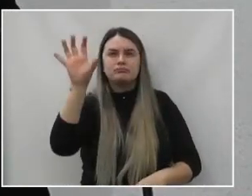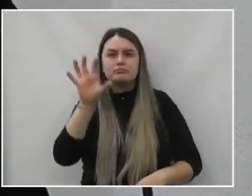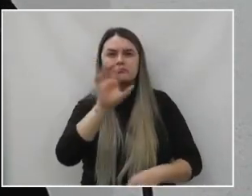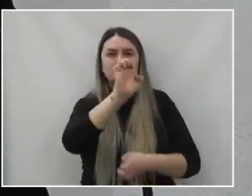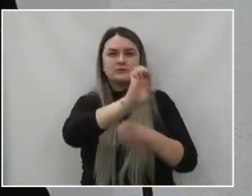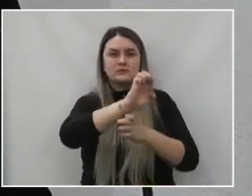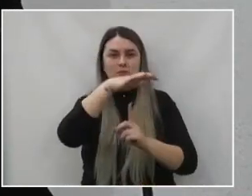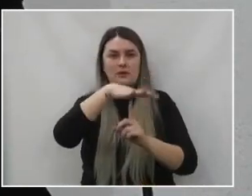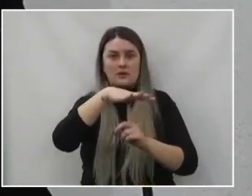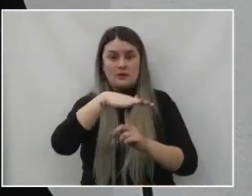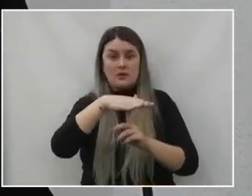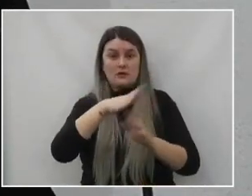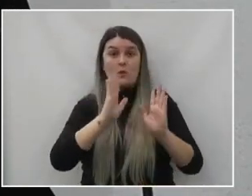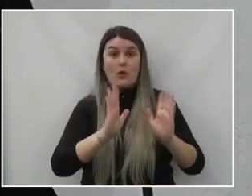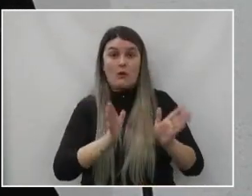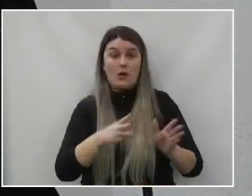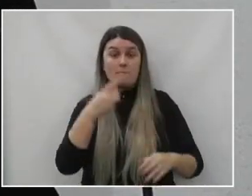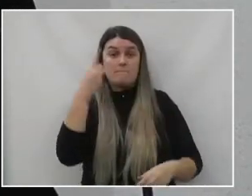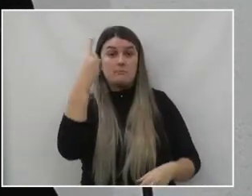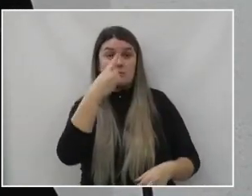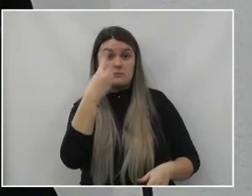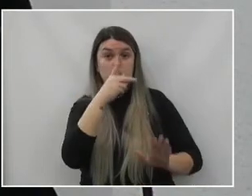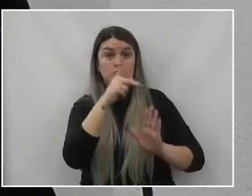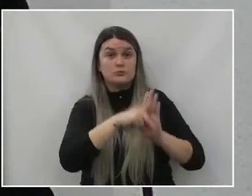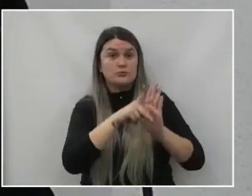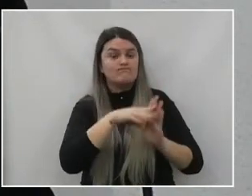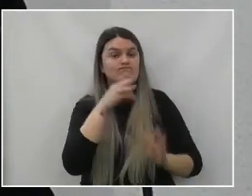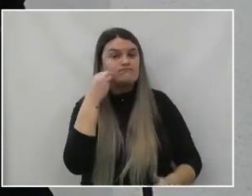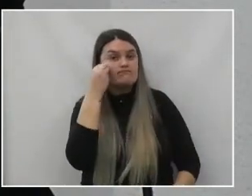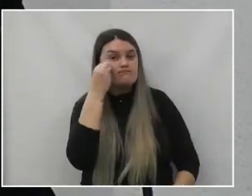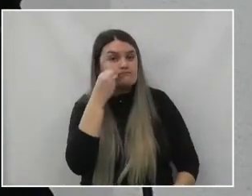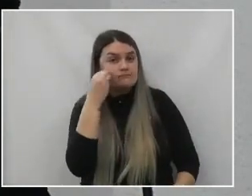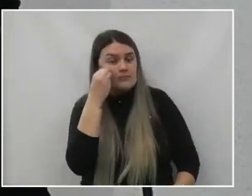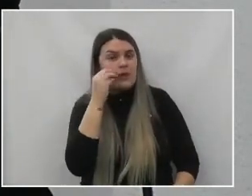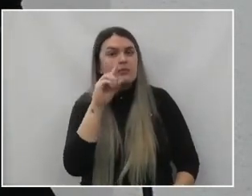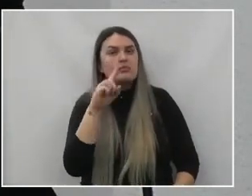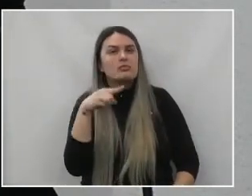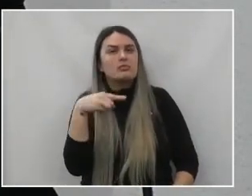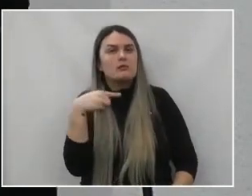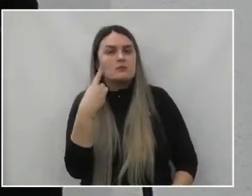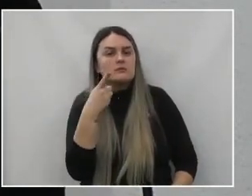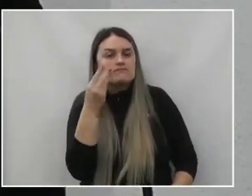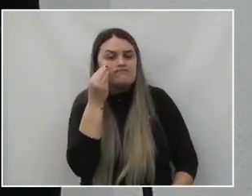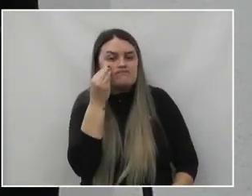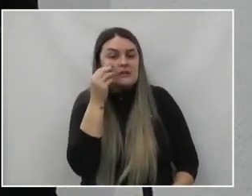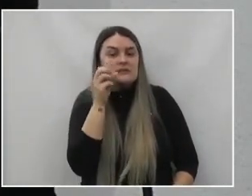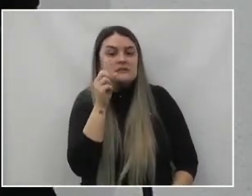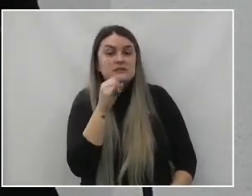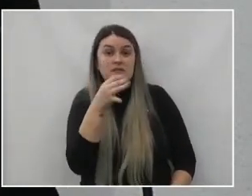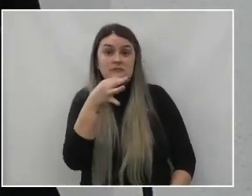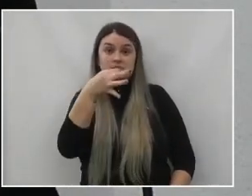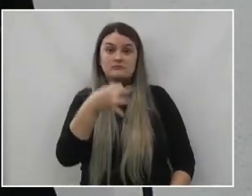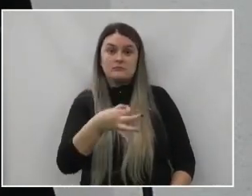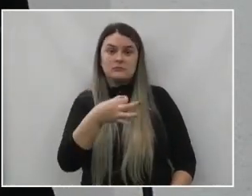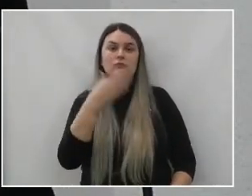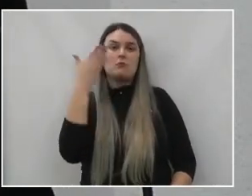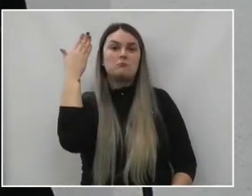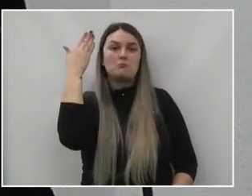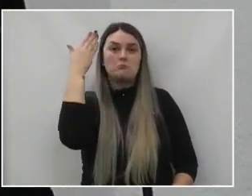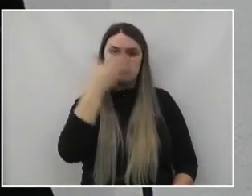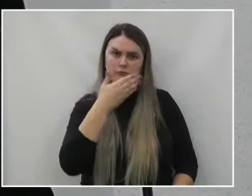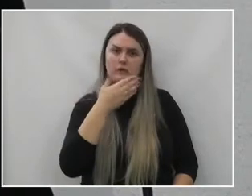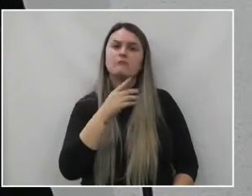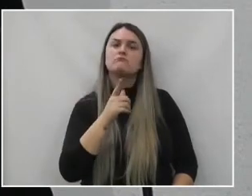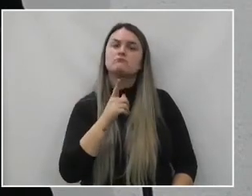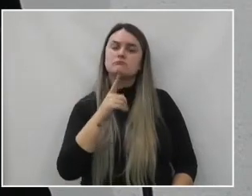nesse primeiro projeto piloto, para, após testar, provar e mostrar que ele realmente vale